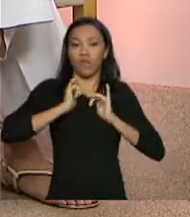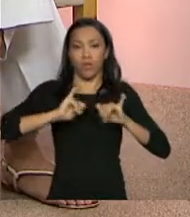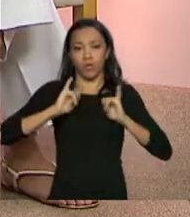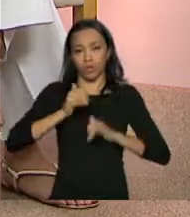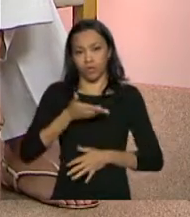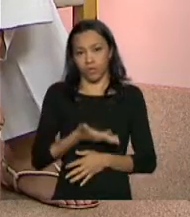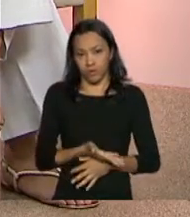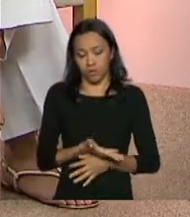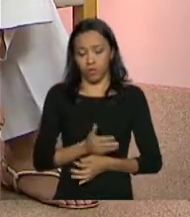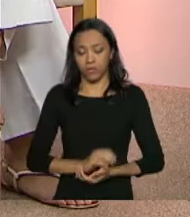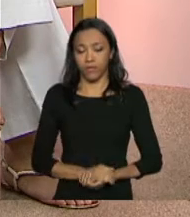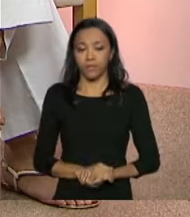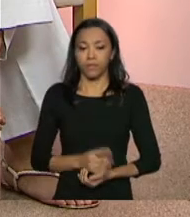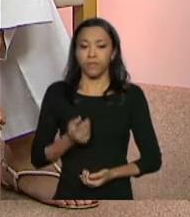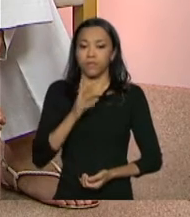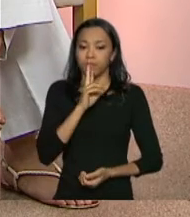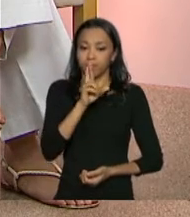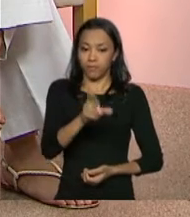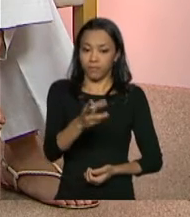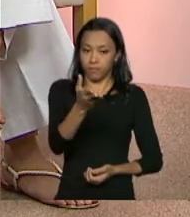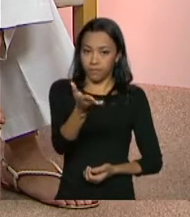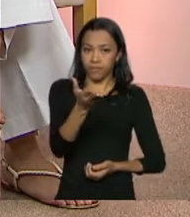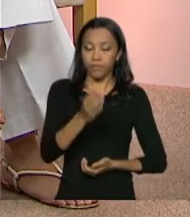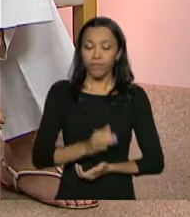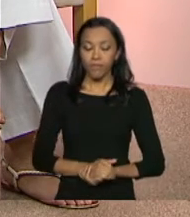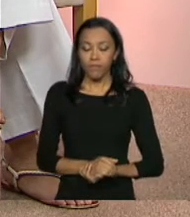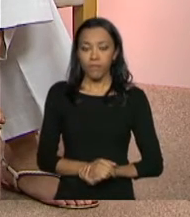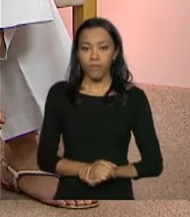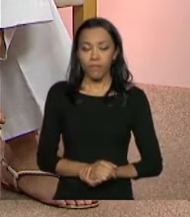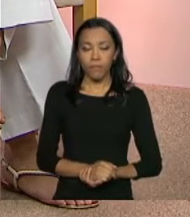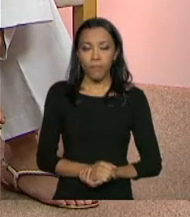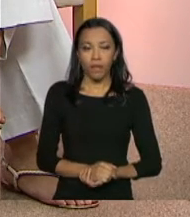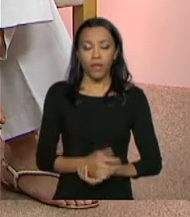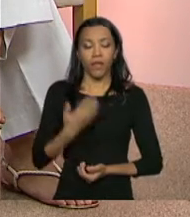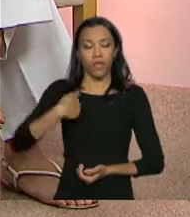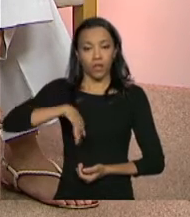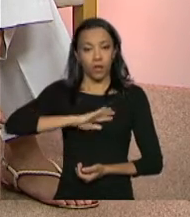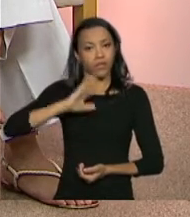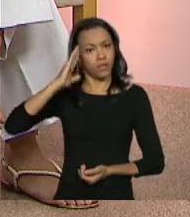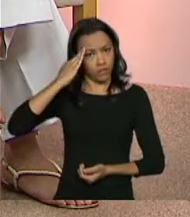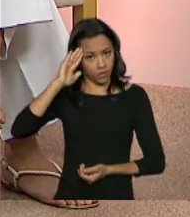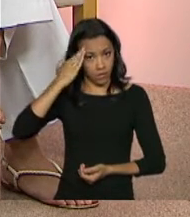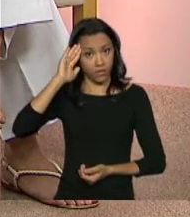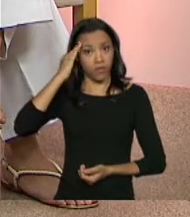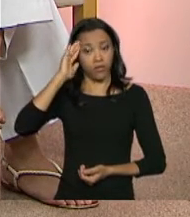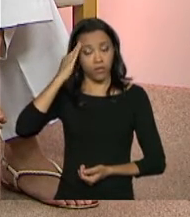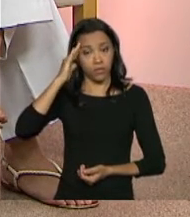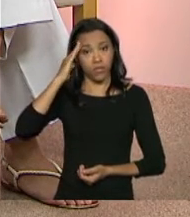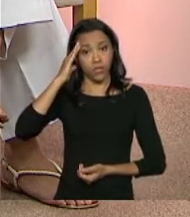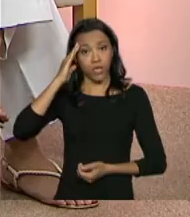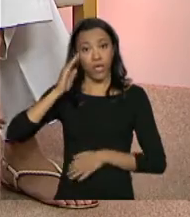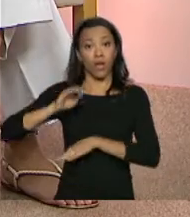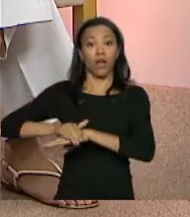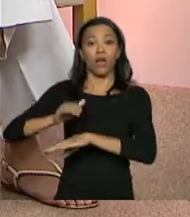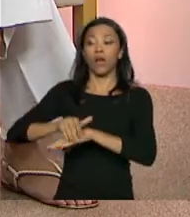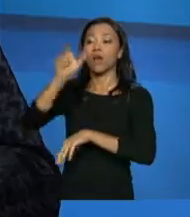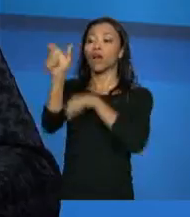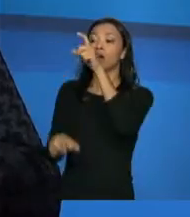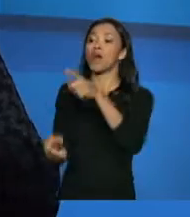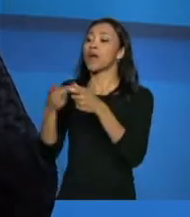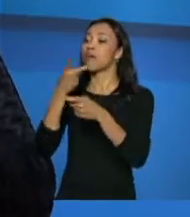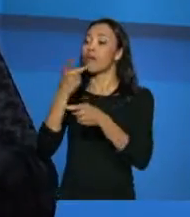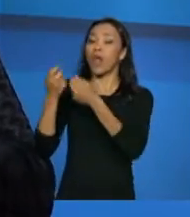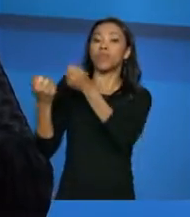acho assim, nós temos esse entendimento, que a autodeclaração, na verdade, é um direito do cidadão,